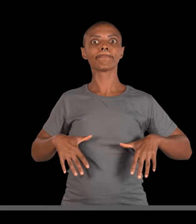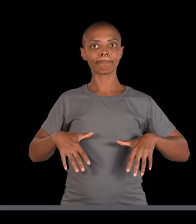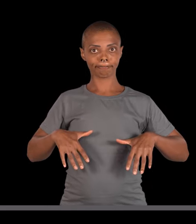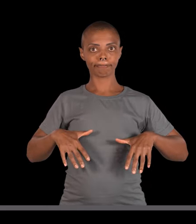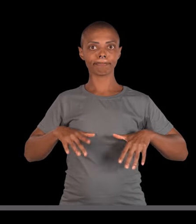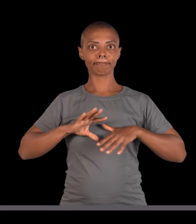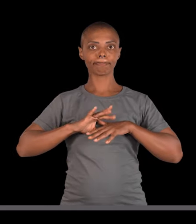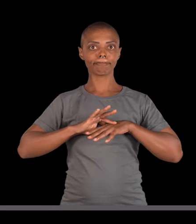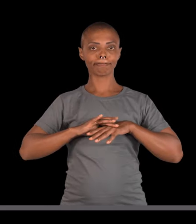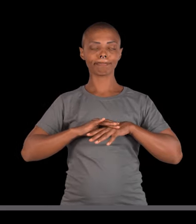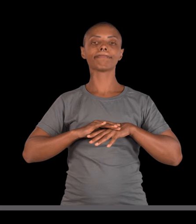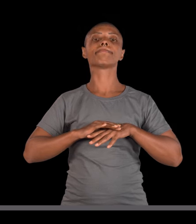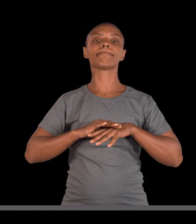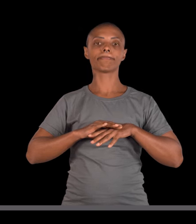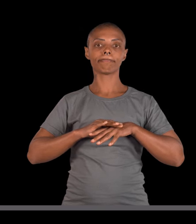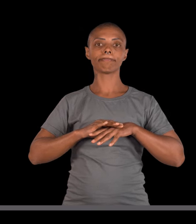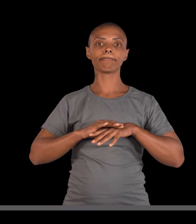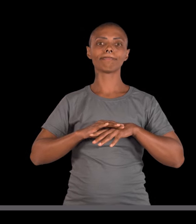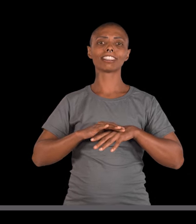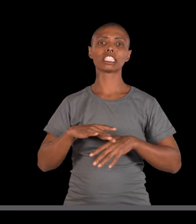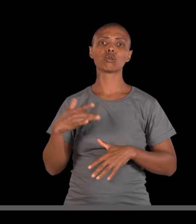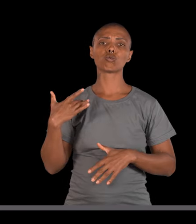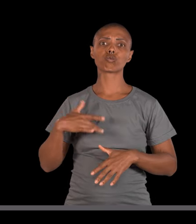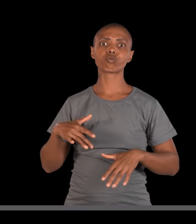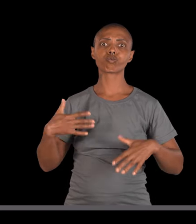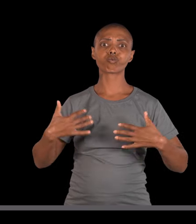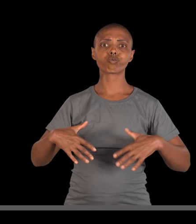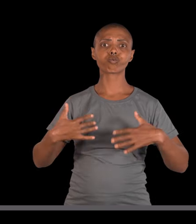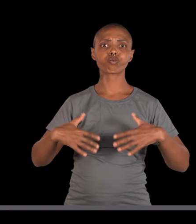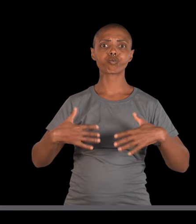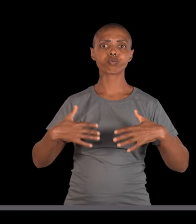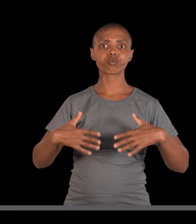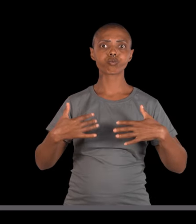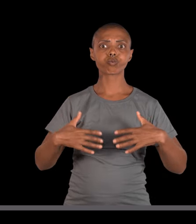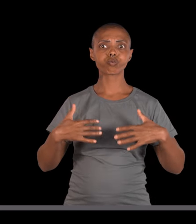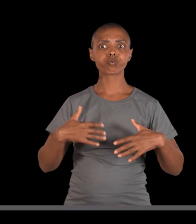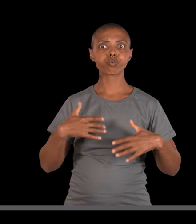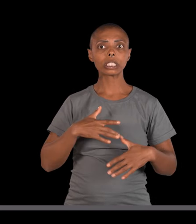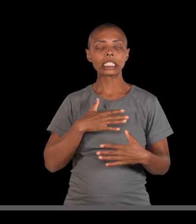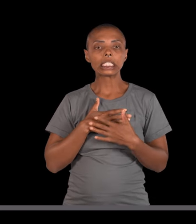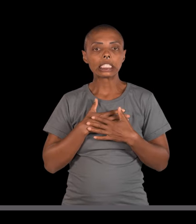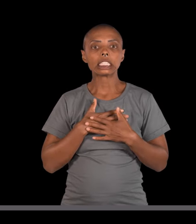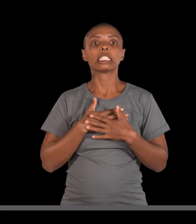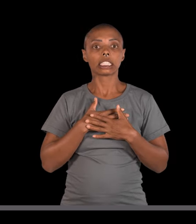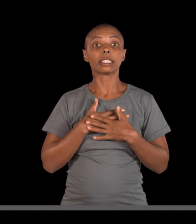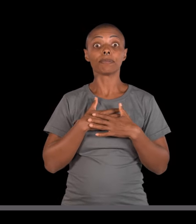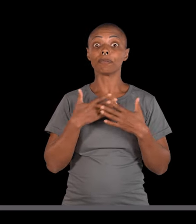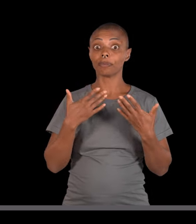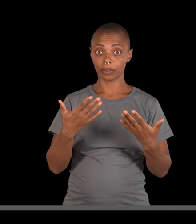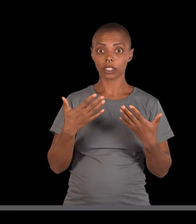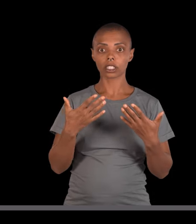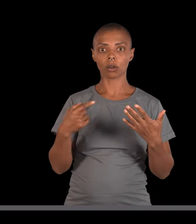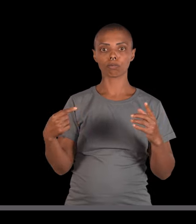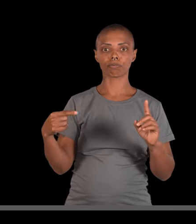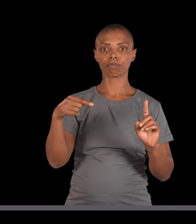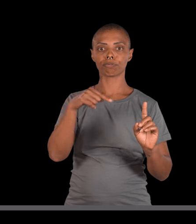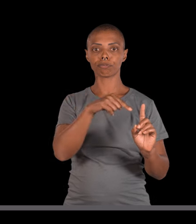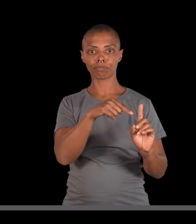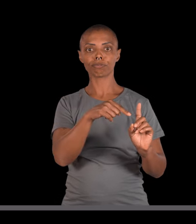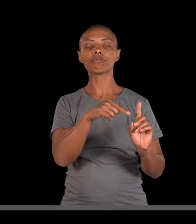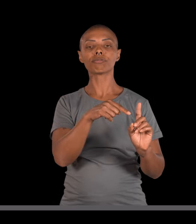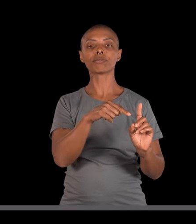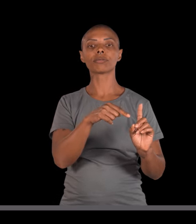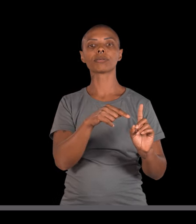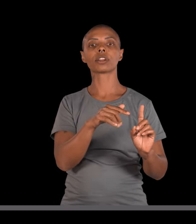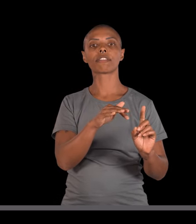fibrose cística. Ah, ixi Maria, ixi Maria. Vamos botar aqui, ó,